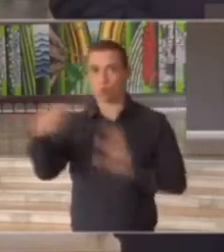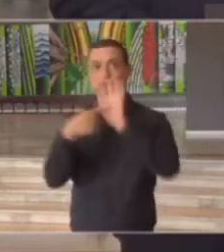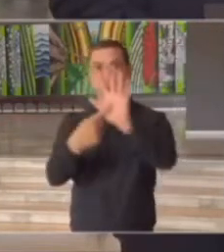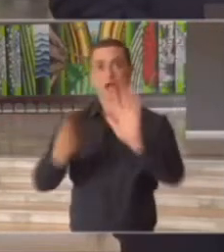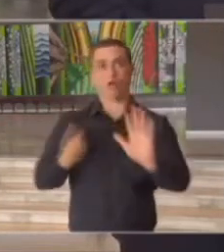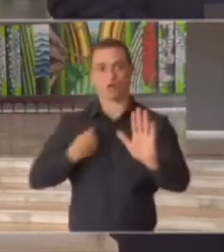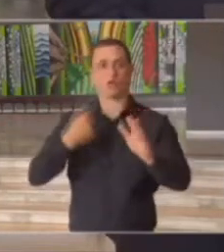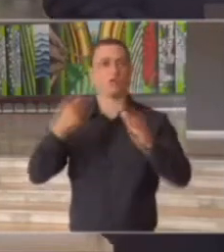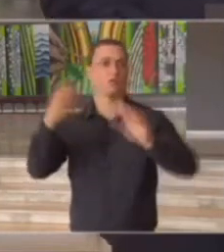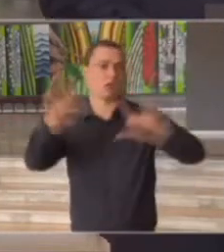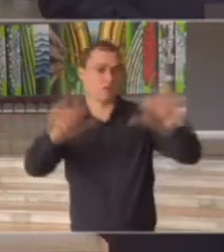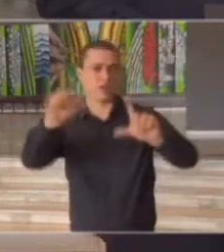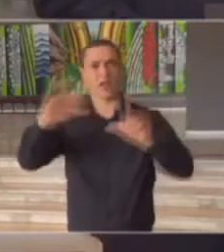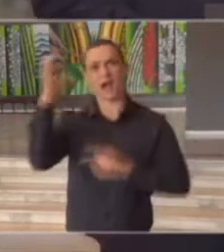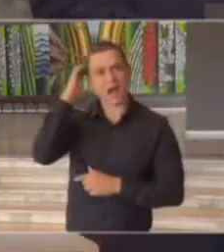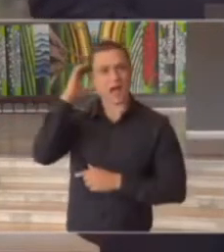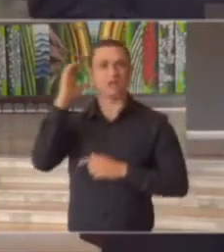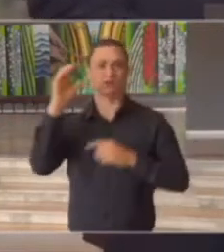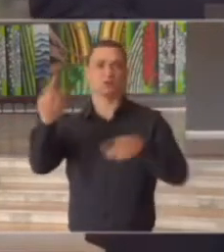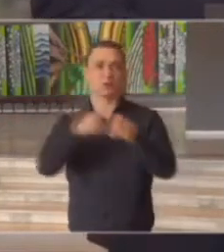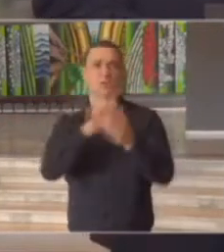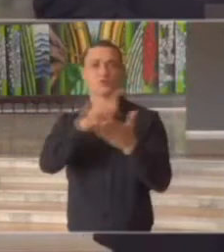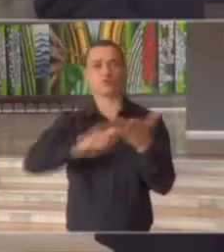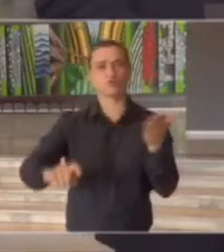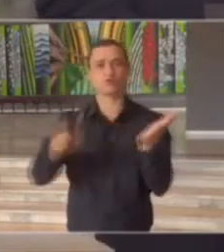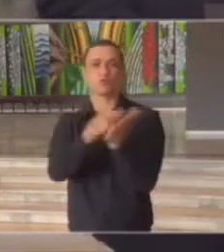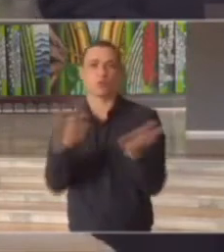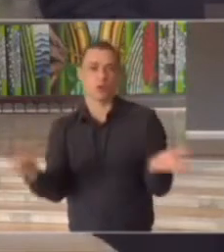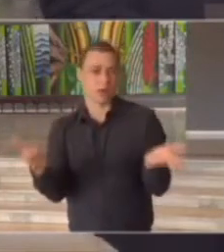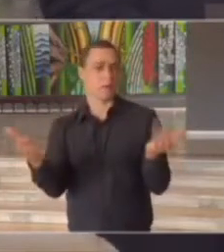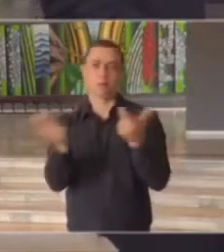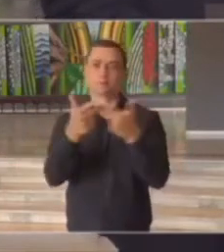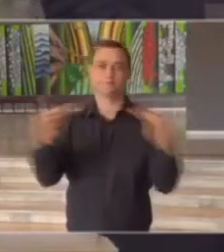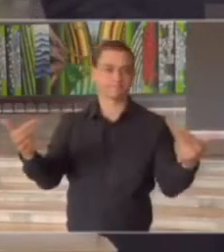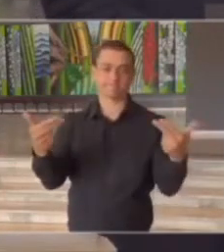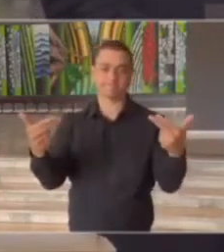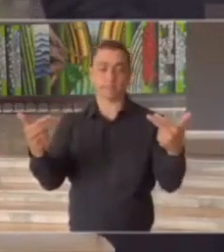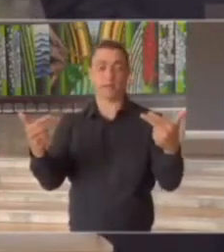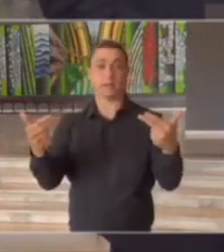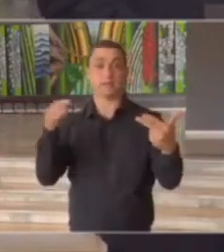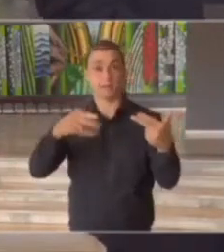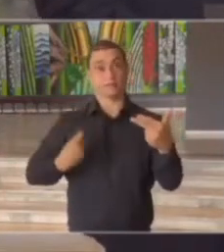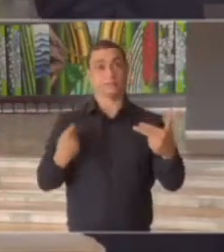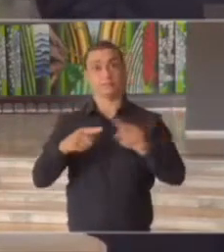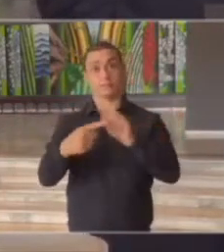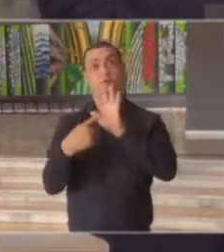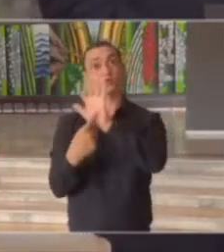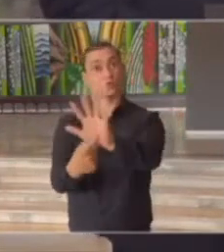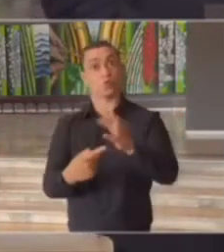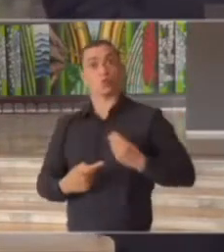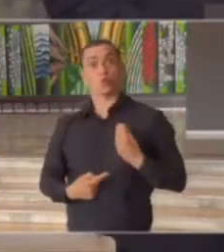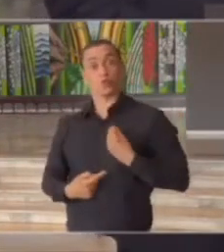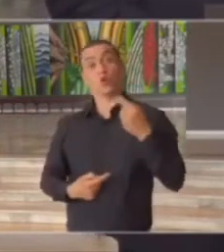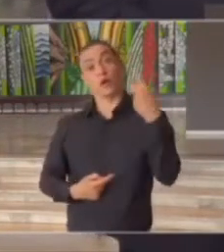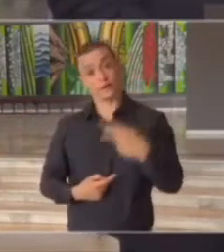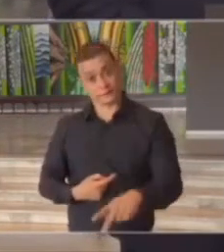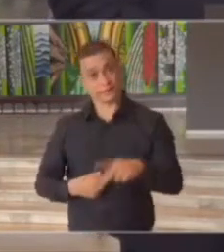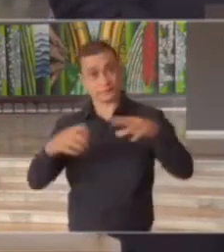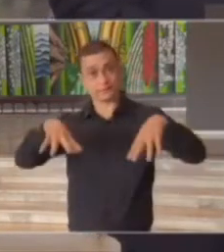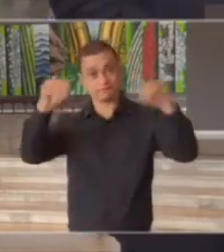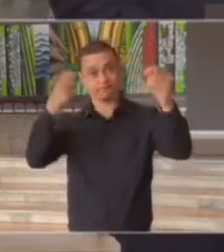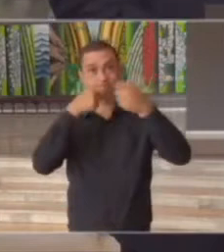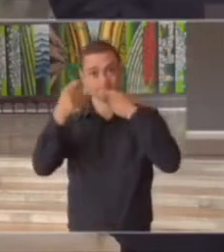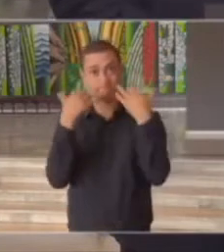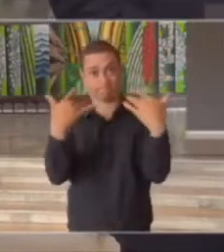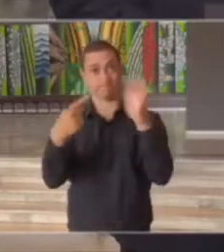que estão presentes nesta coletiva nas mensagens de hoje a primeira mensagem é de